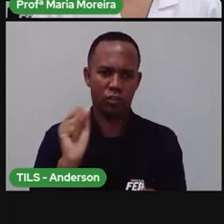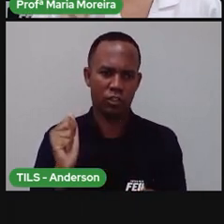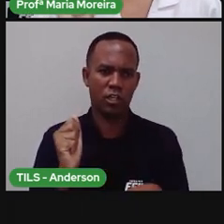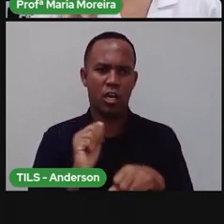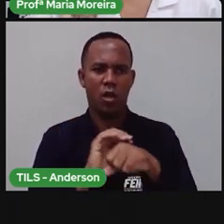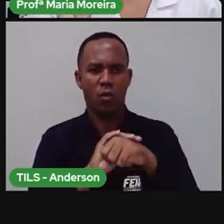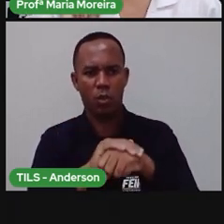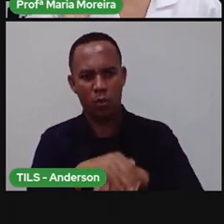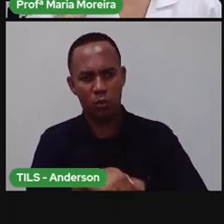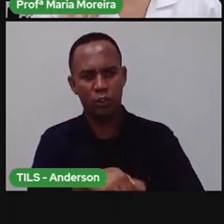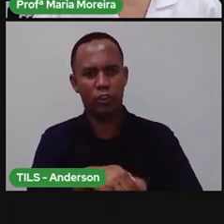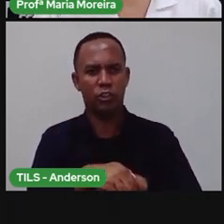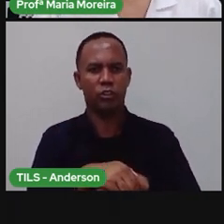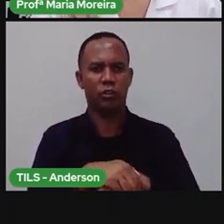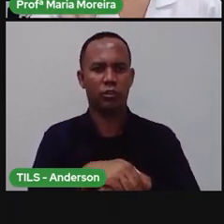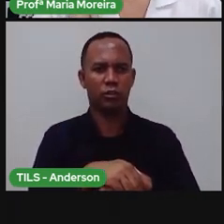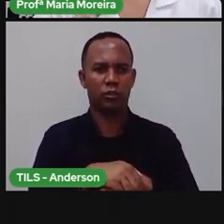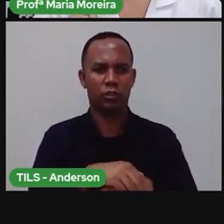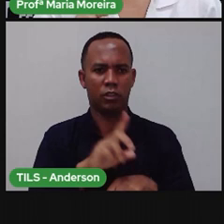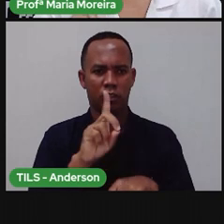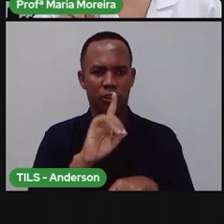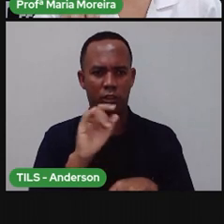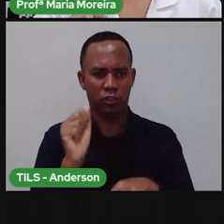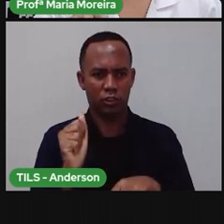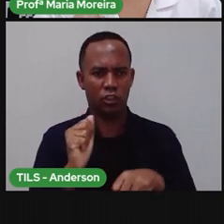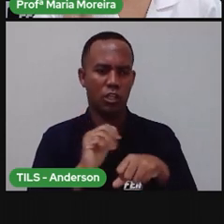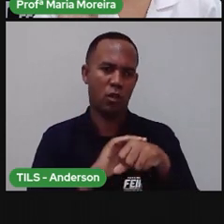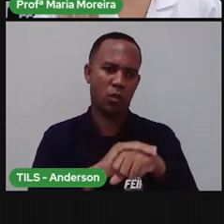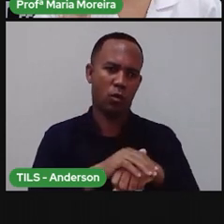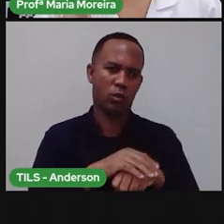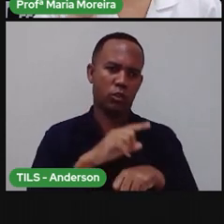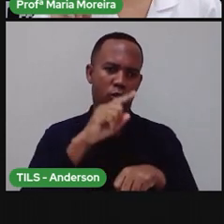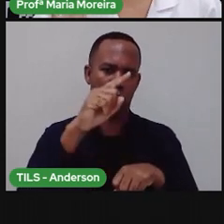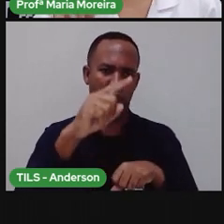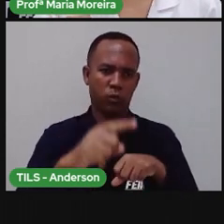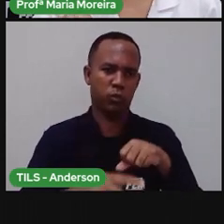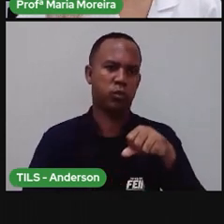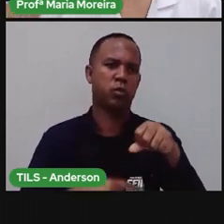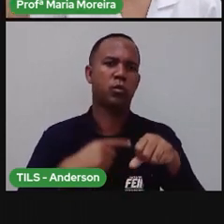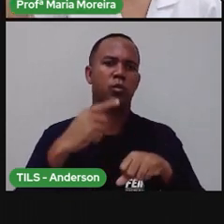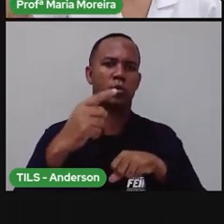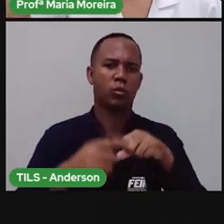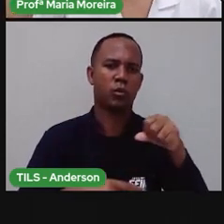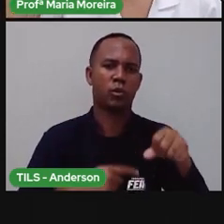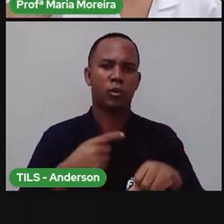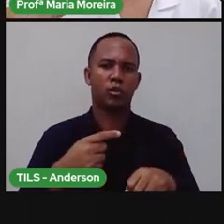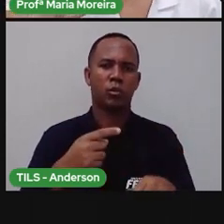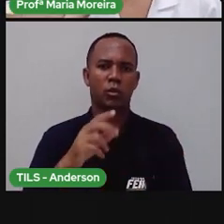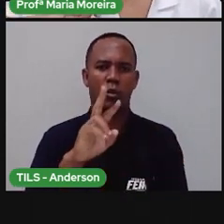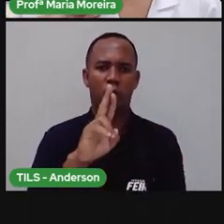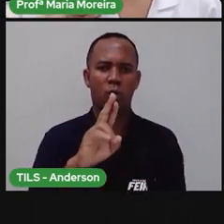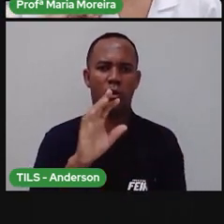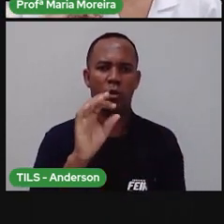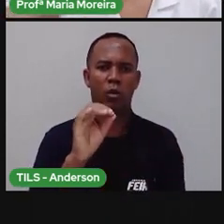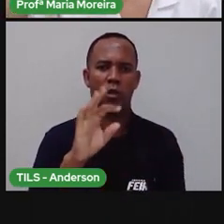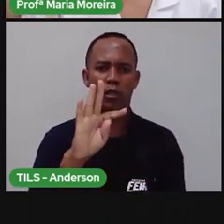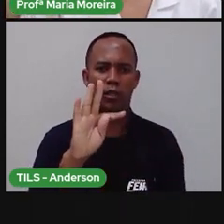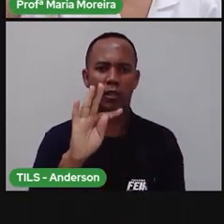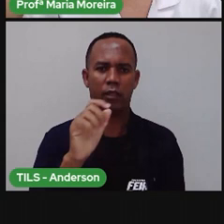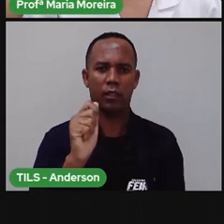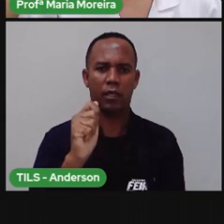noite. Rotação, dia, noite. É só repetir e lembrar. A rotação é responsável pelo quê?